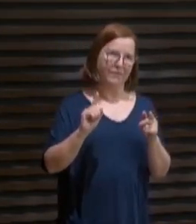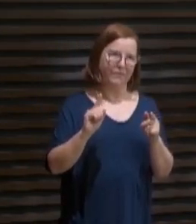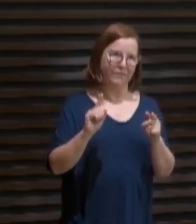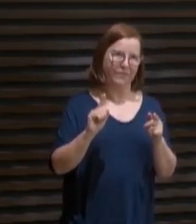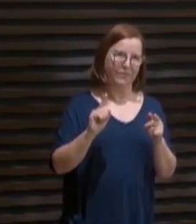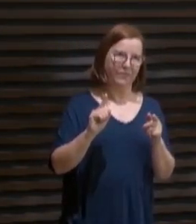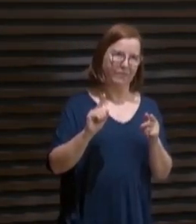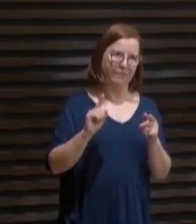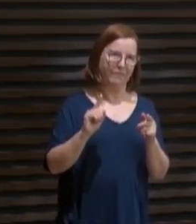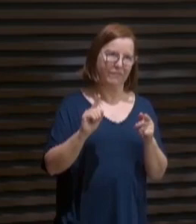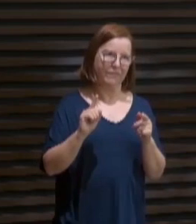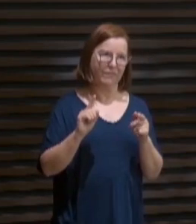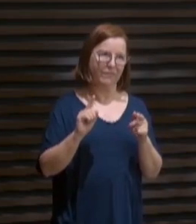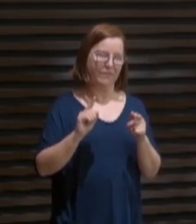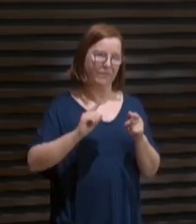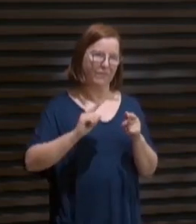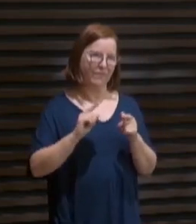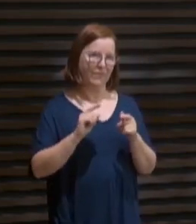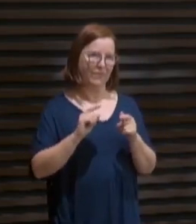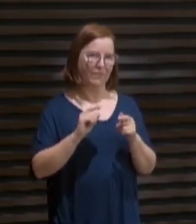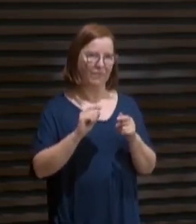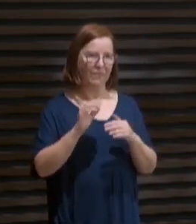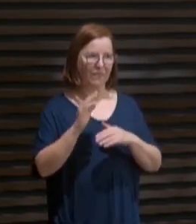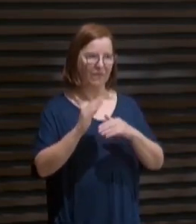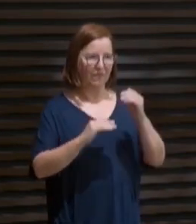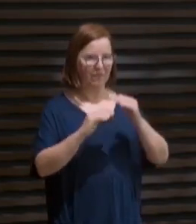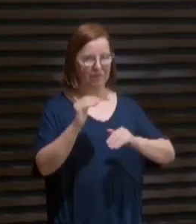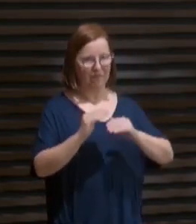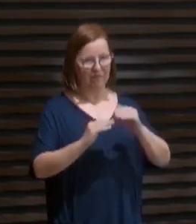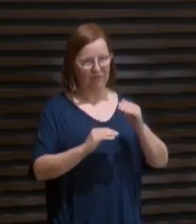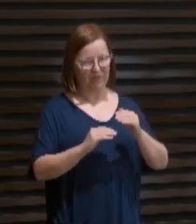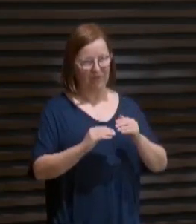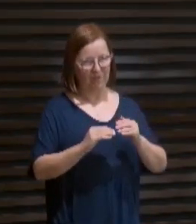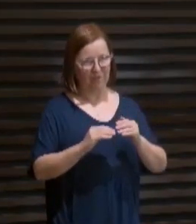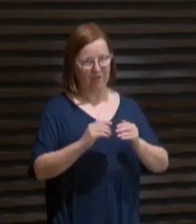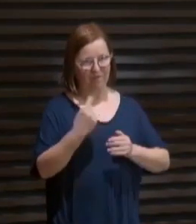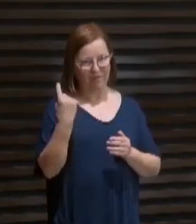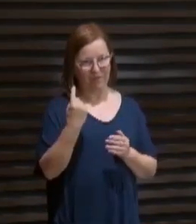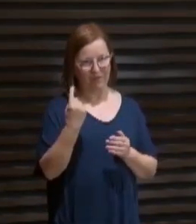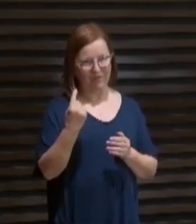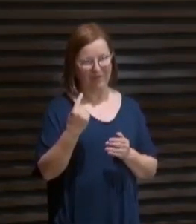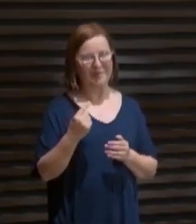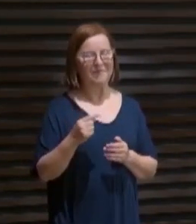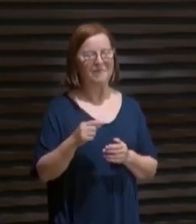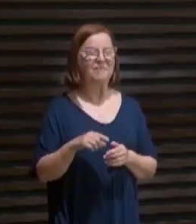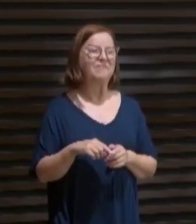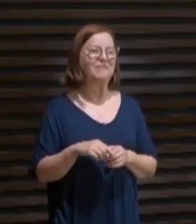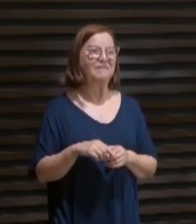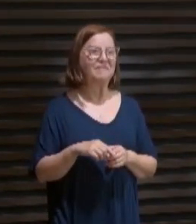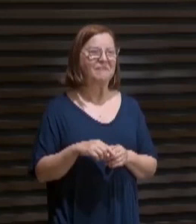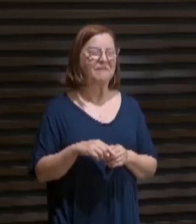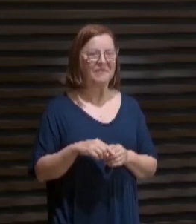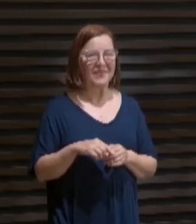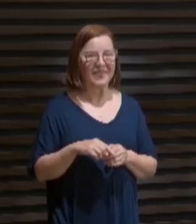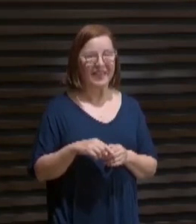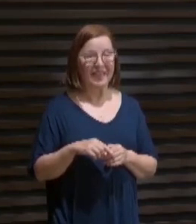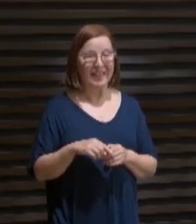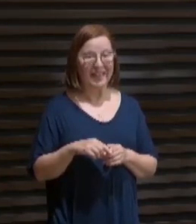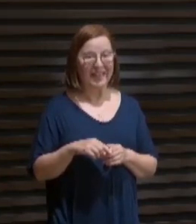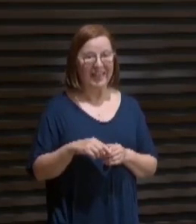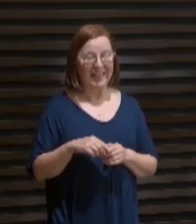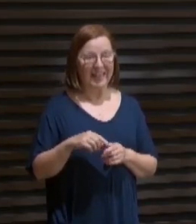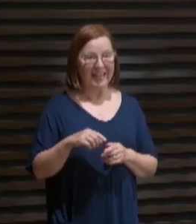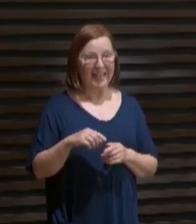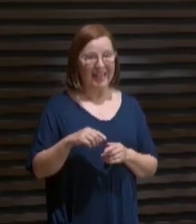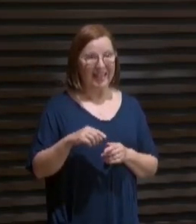monérgico, é um ato sinérgico. Monérgico é quando um só trabalha,